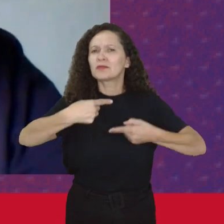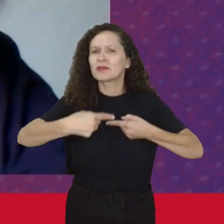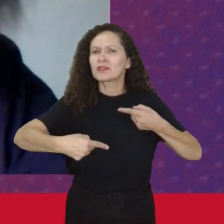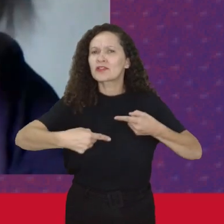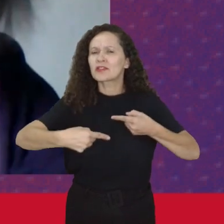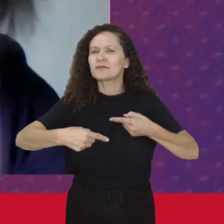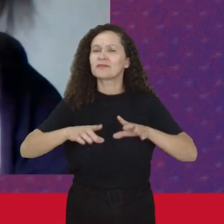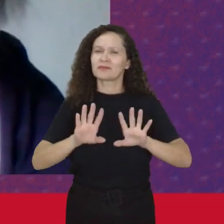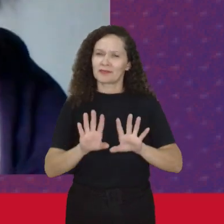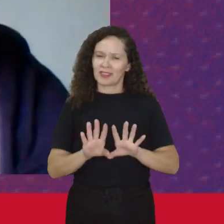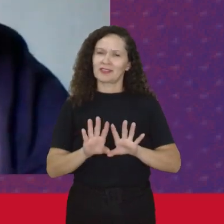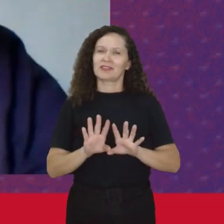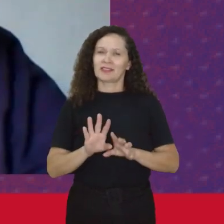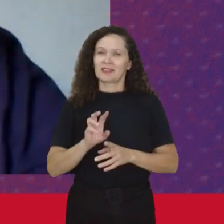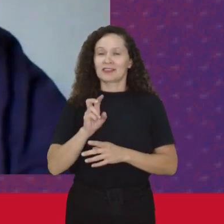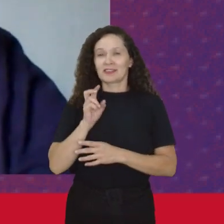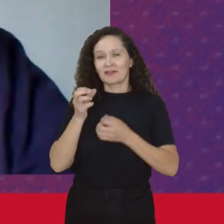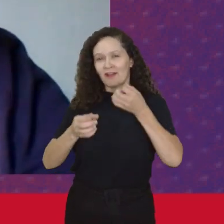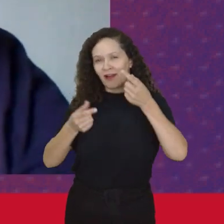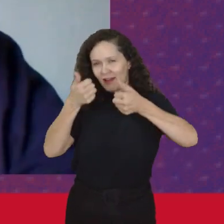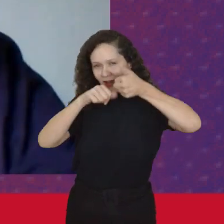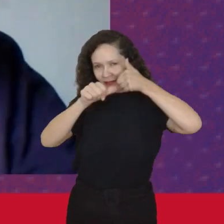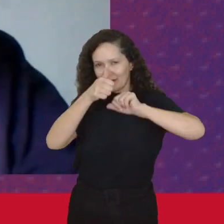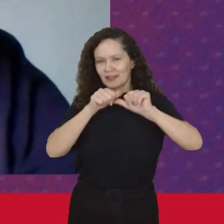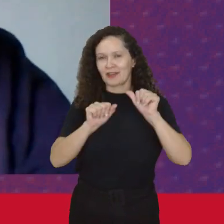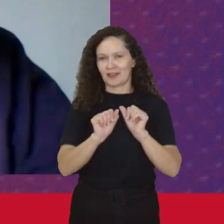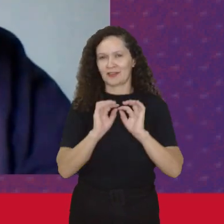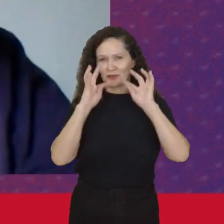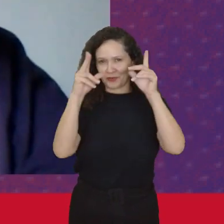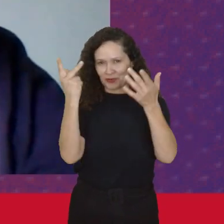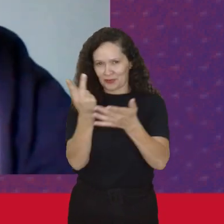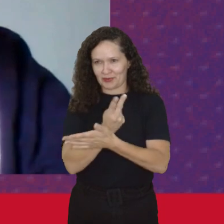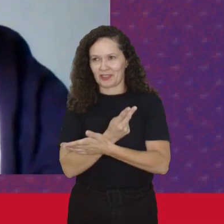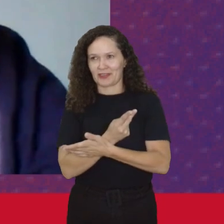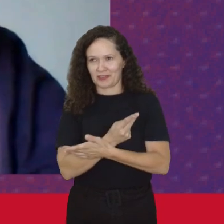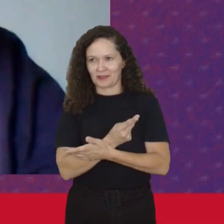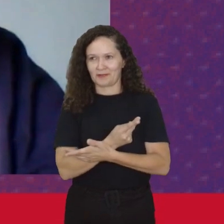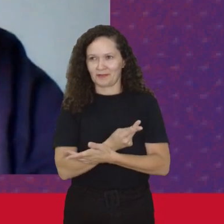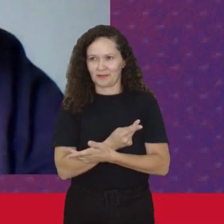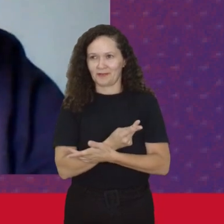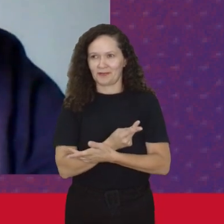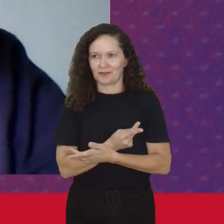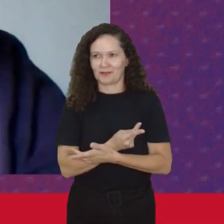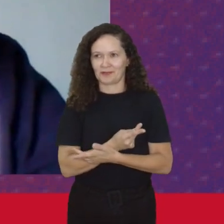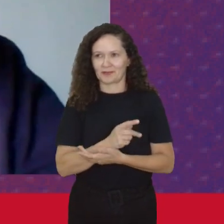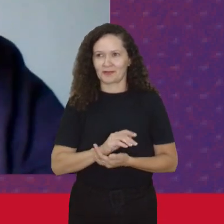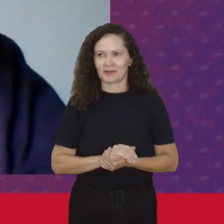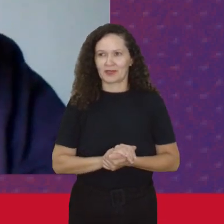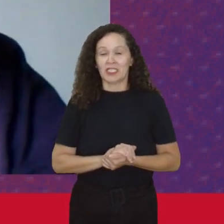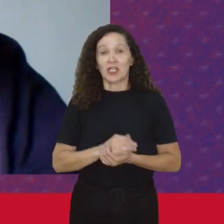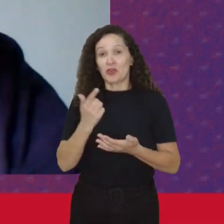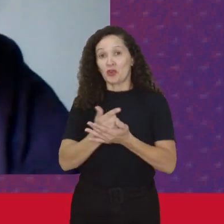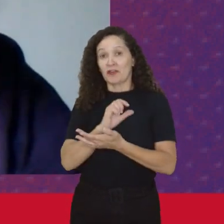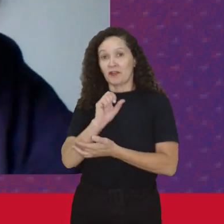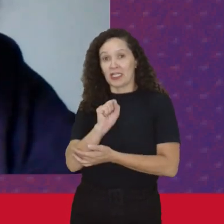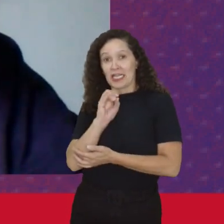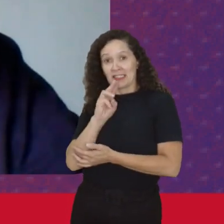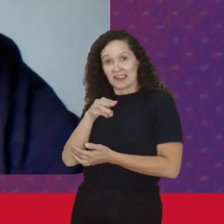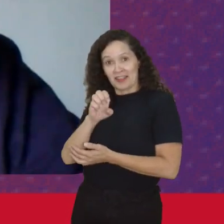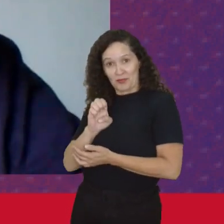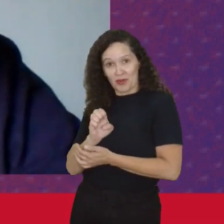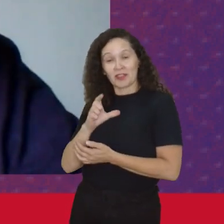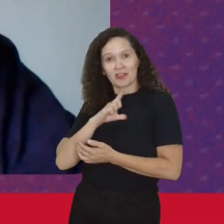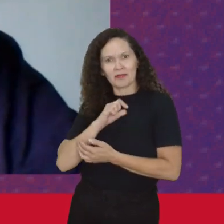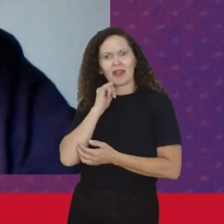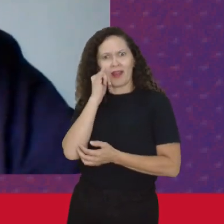Mas se você olhar Na França Que tem lá A situação Que tem a questão Da semana de povoar Também tinha A insatisfação